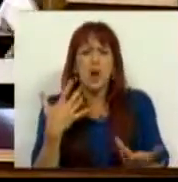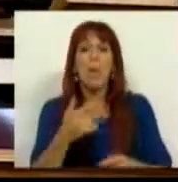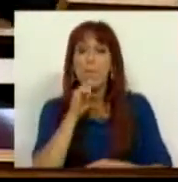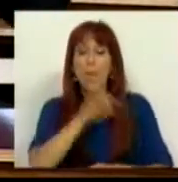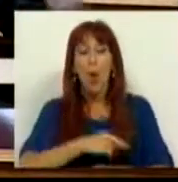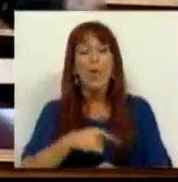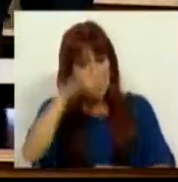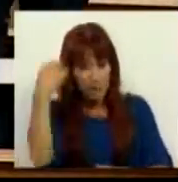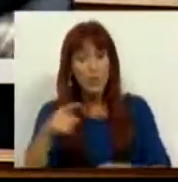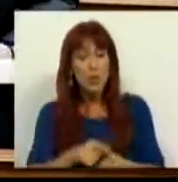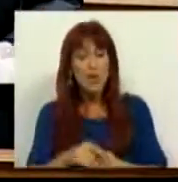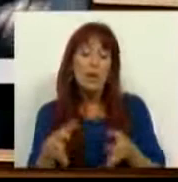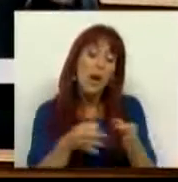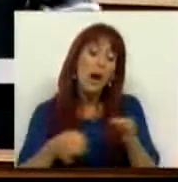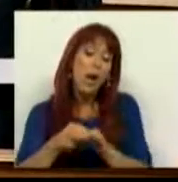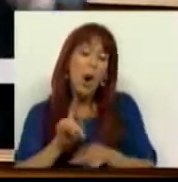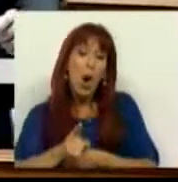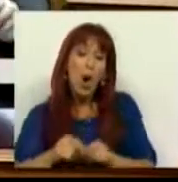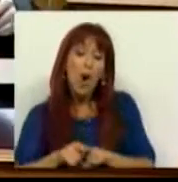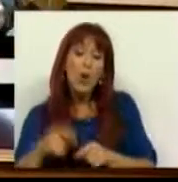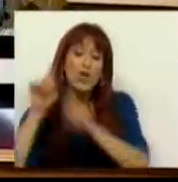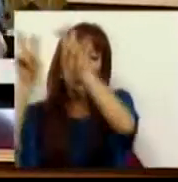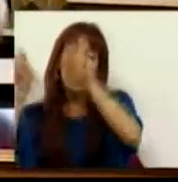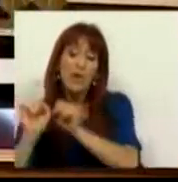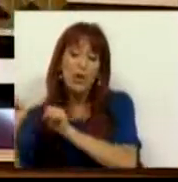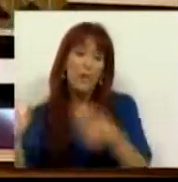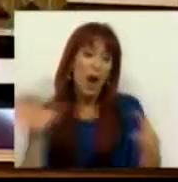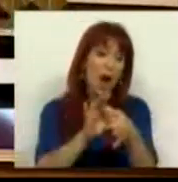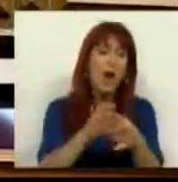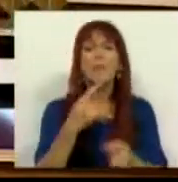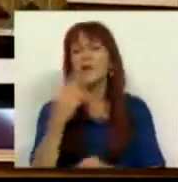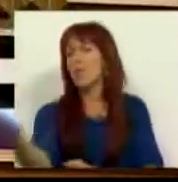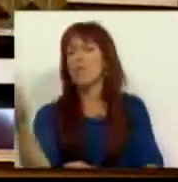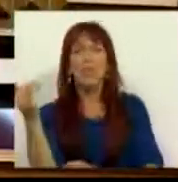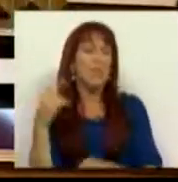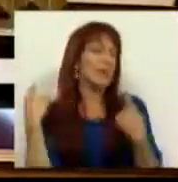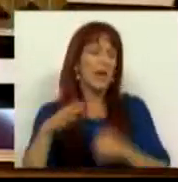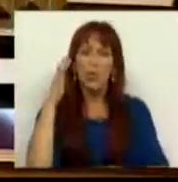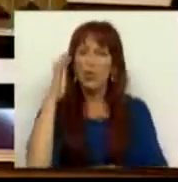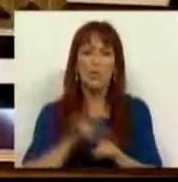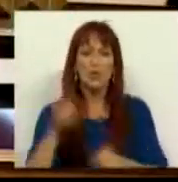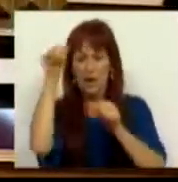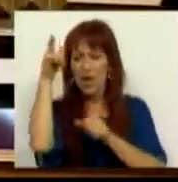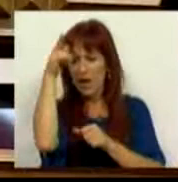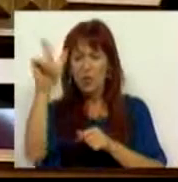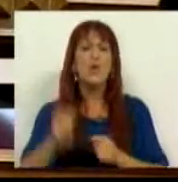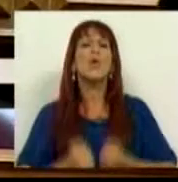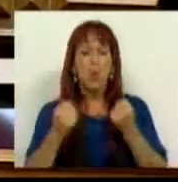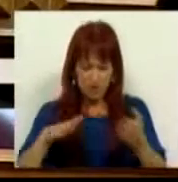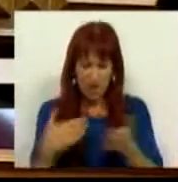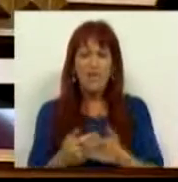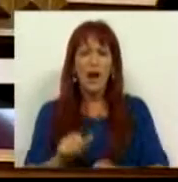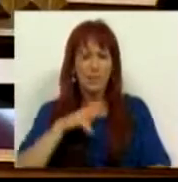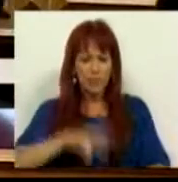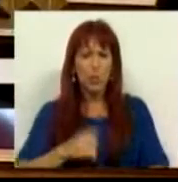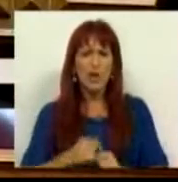Poderemos ter dificuldades no ajustamento daquelas que são as qualificações, mas estamos muito longe de ter um número de licenciados capaz de dar